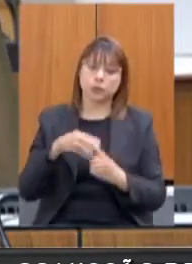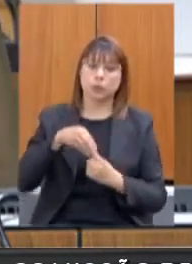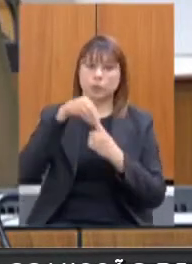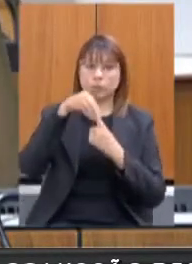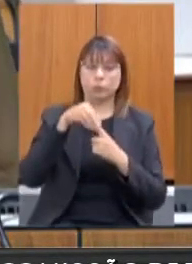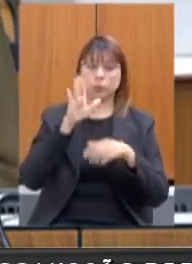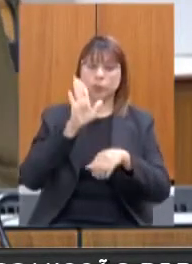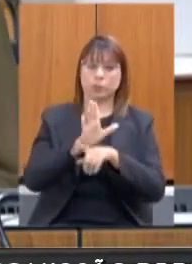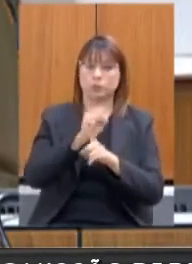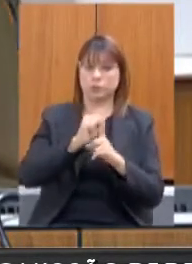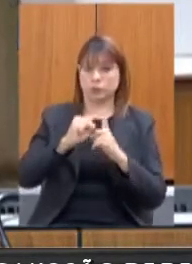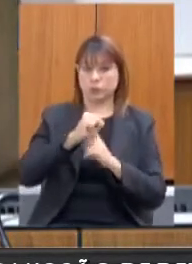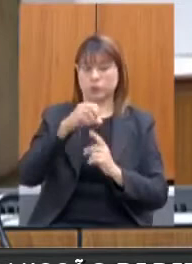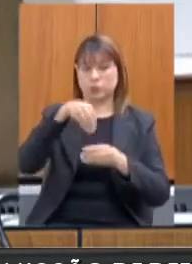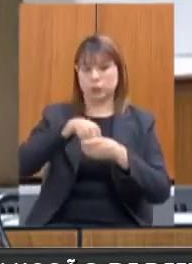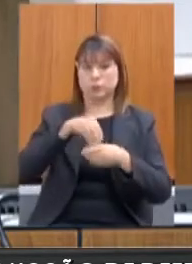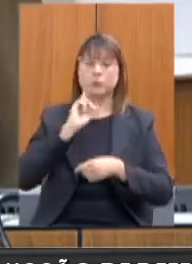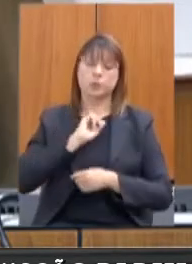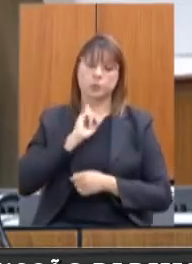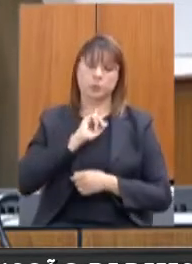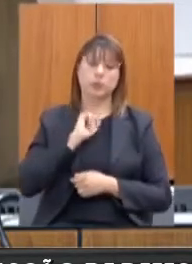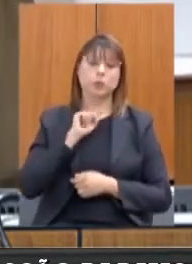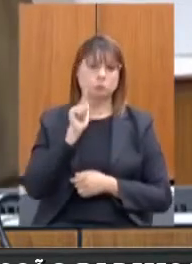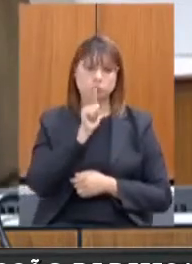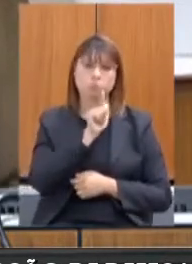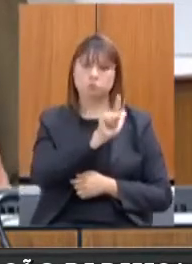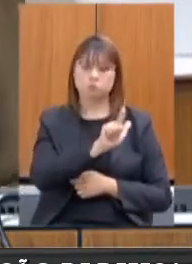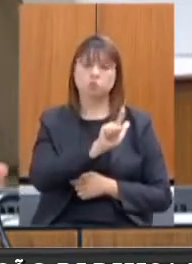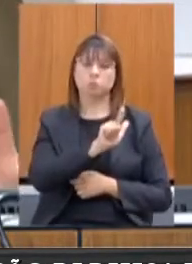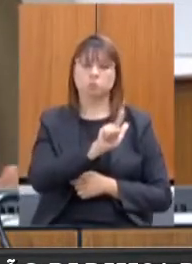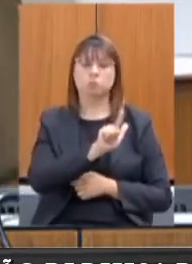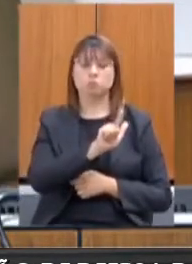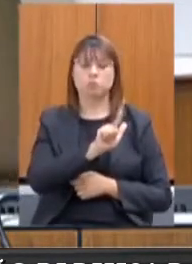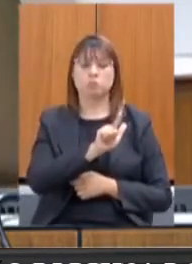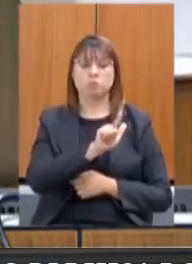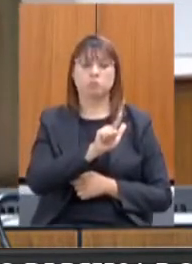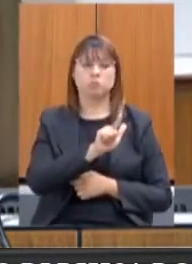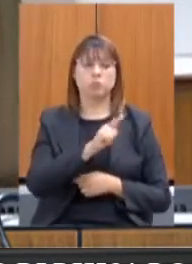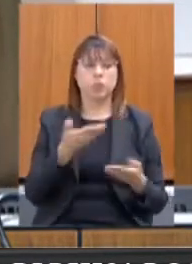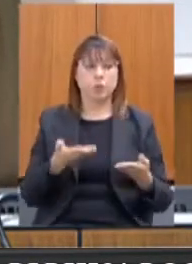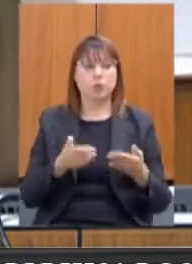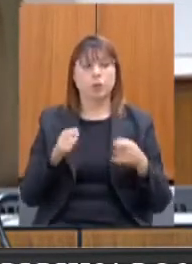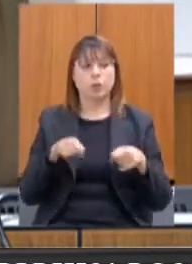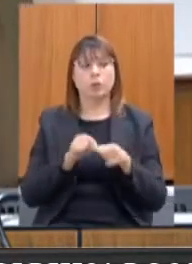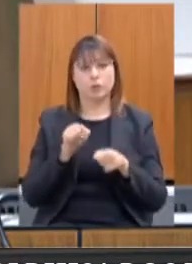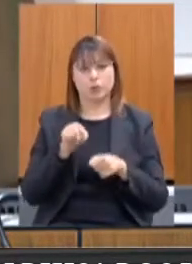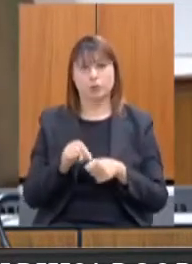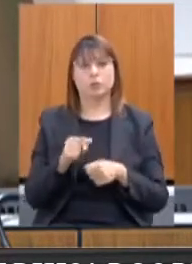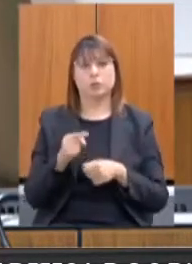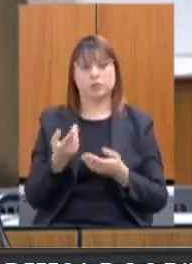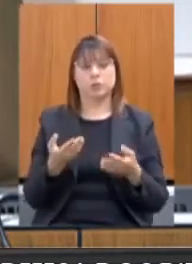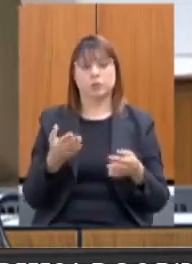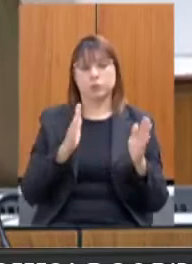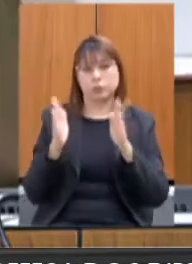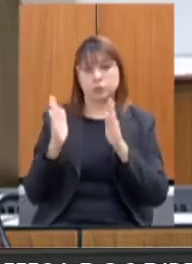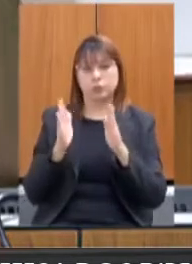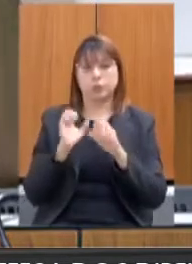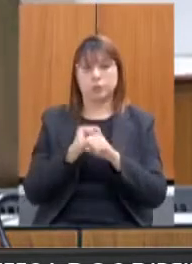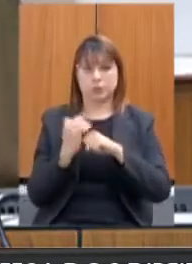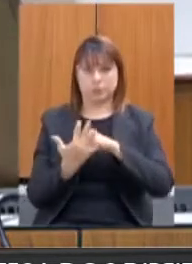Então, isso foi um ganho e pudemos fazer isso agora na pandemia. Por favor.